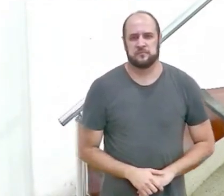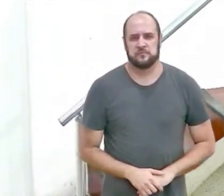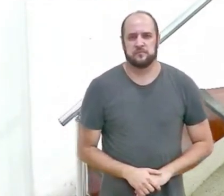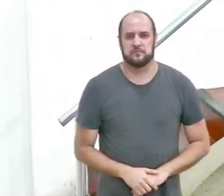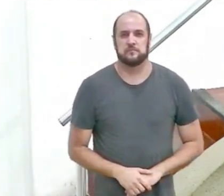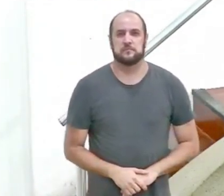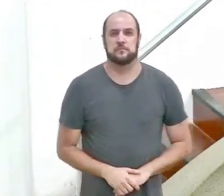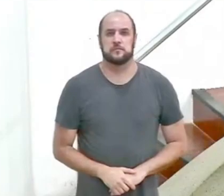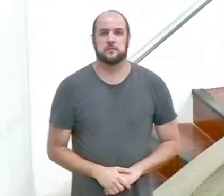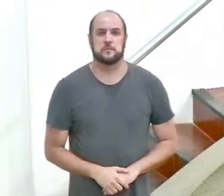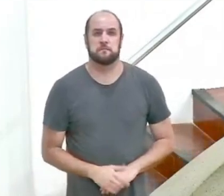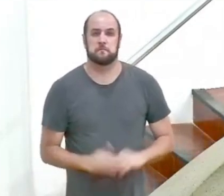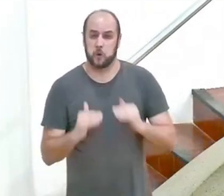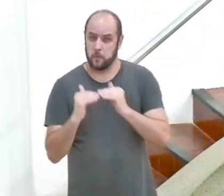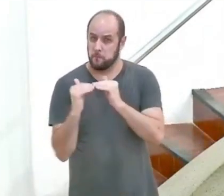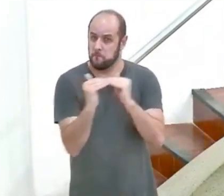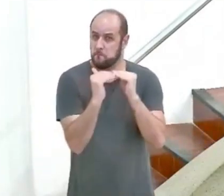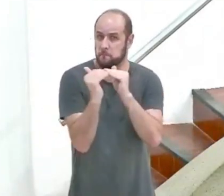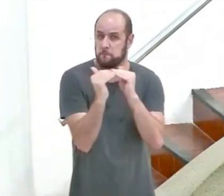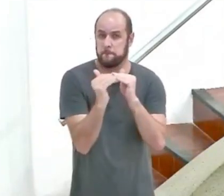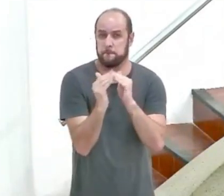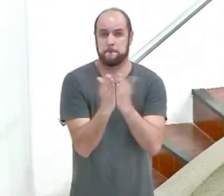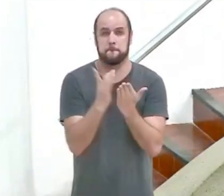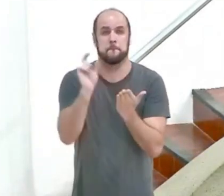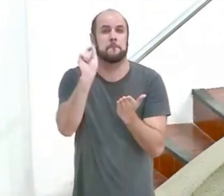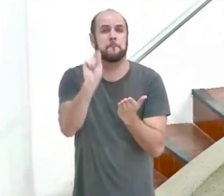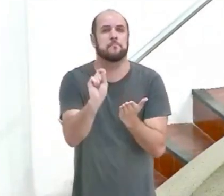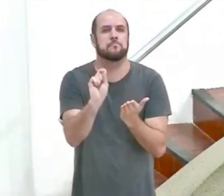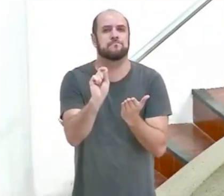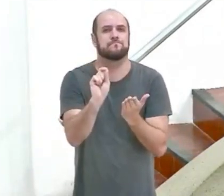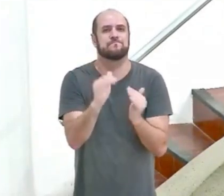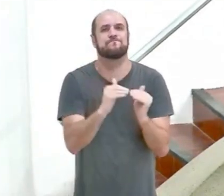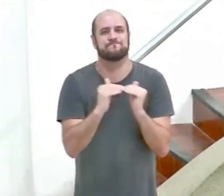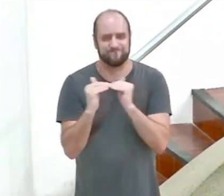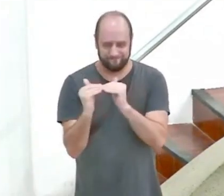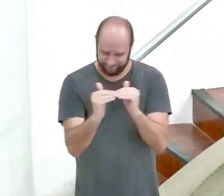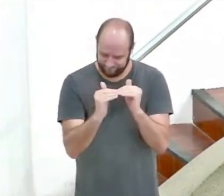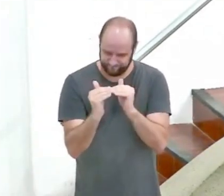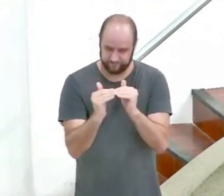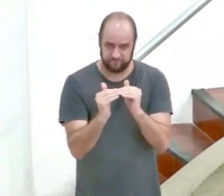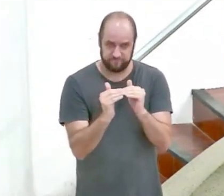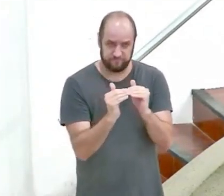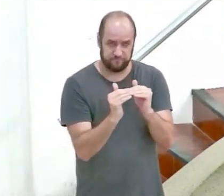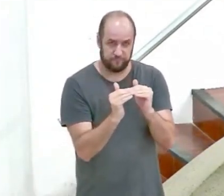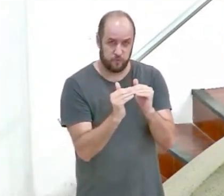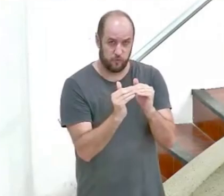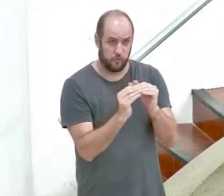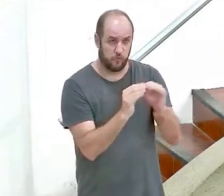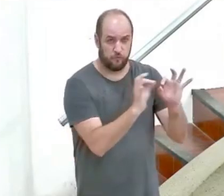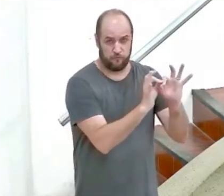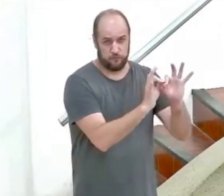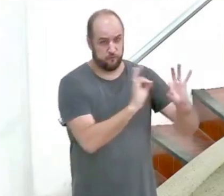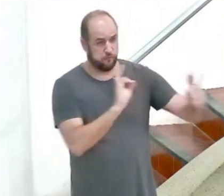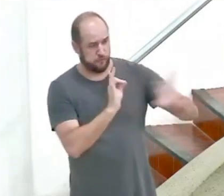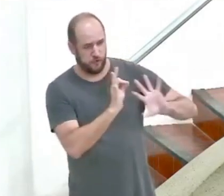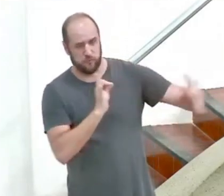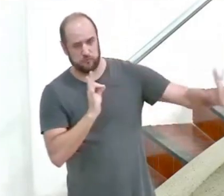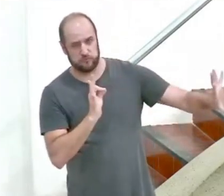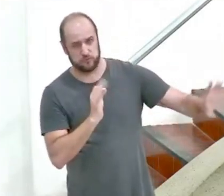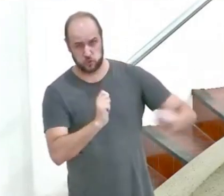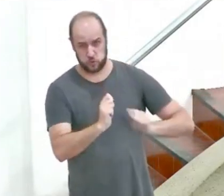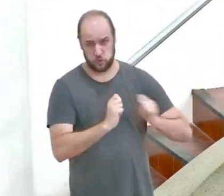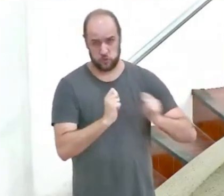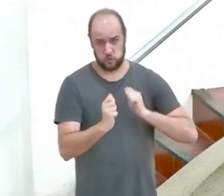qual é o padrão da escritura para ser santo é este o padrão fugir da imoralidade controlar as suas paixões do coração